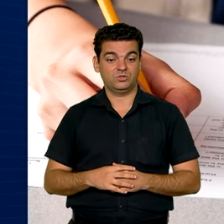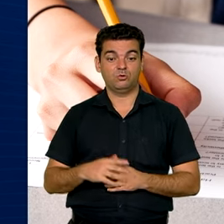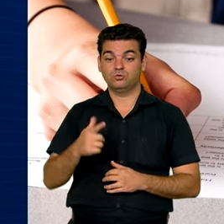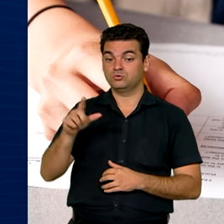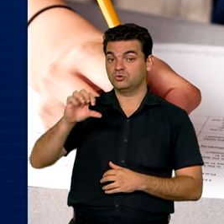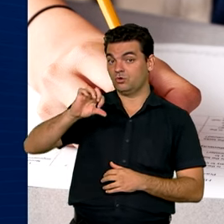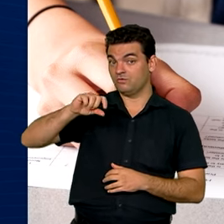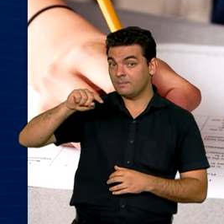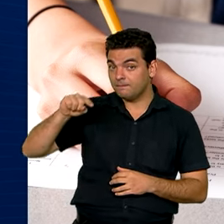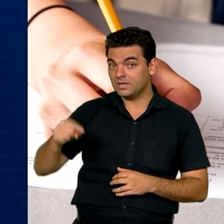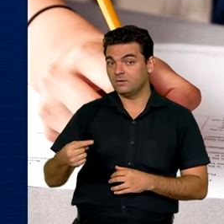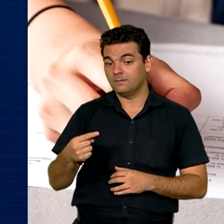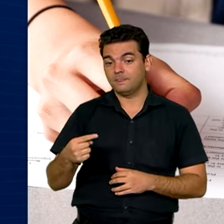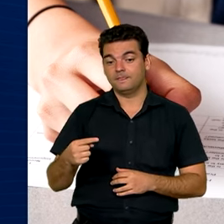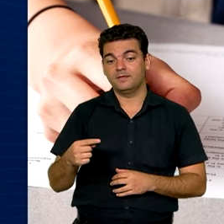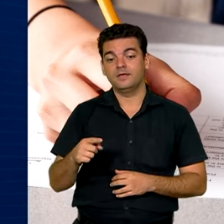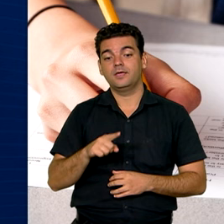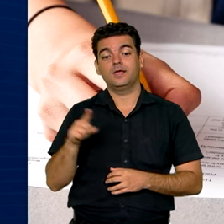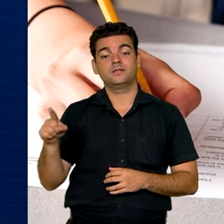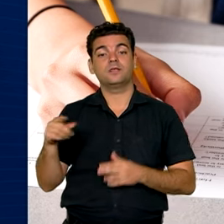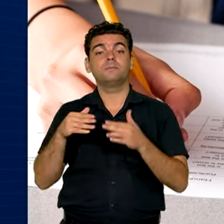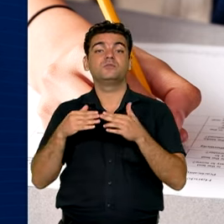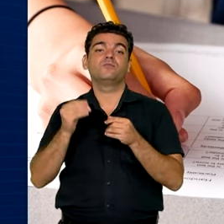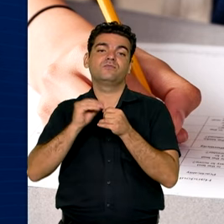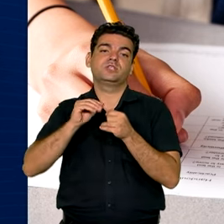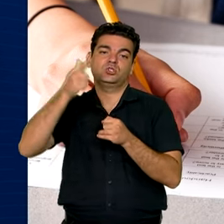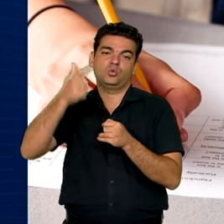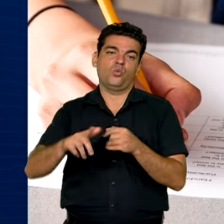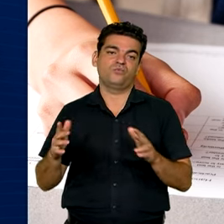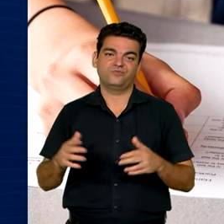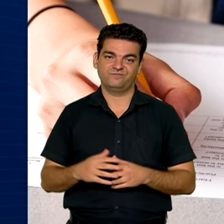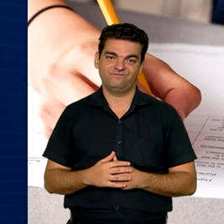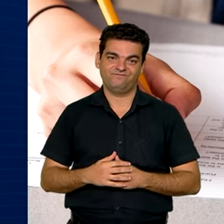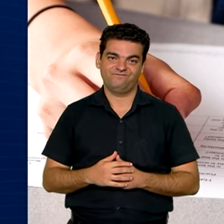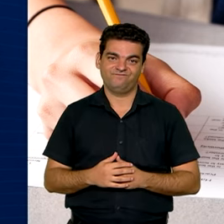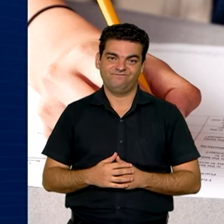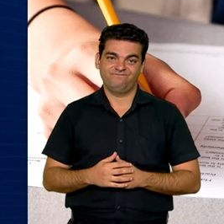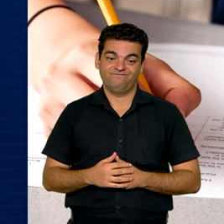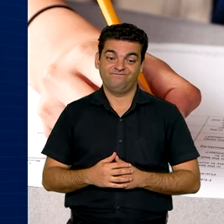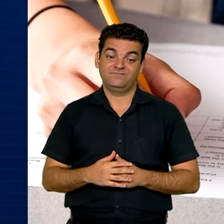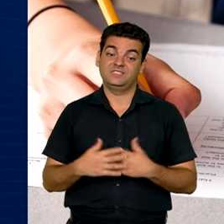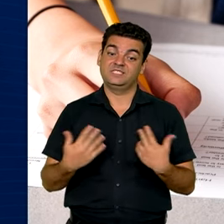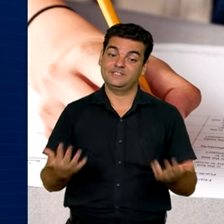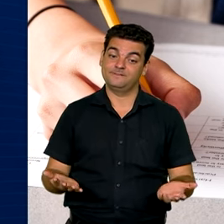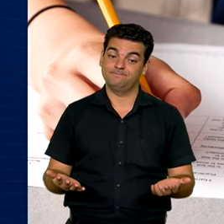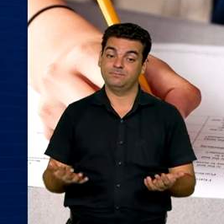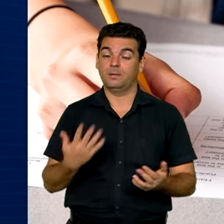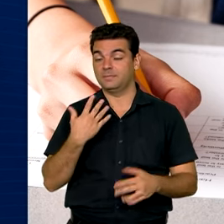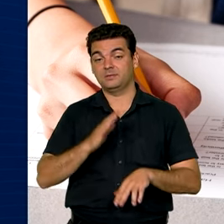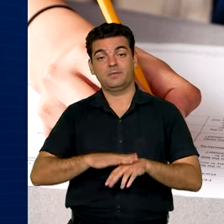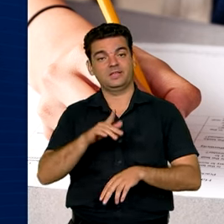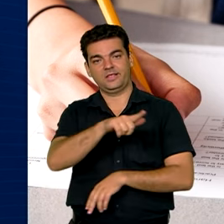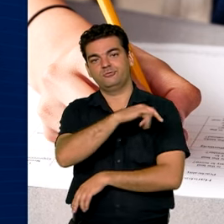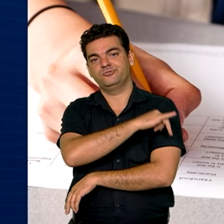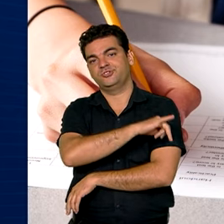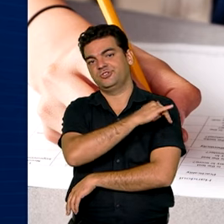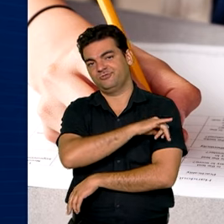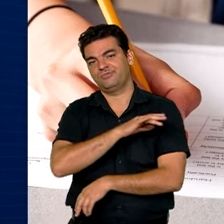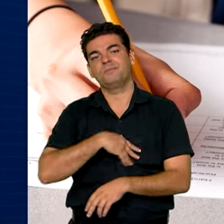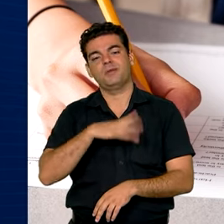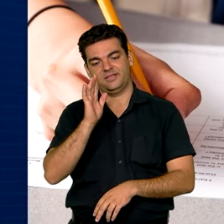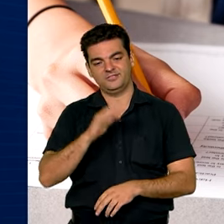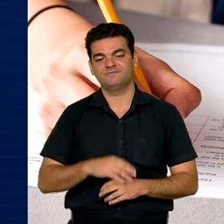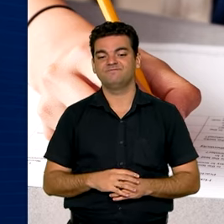outros 9 mil candidatos são os que pediram a reaplicação do exame. Neste caso, a maior parte deles está no Rio de